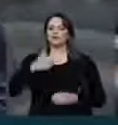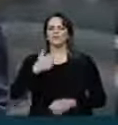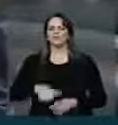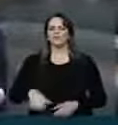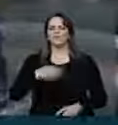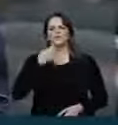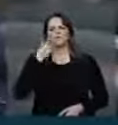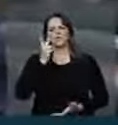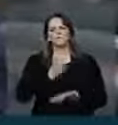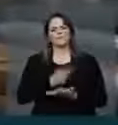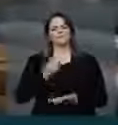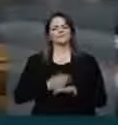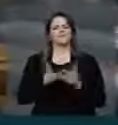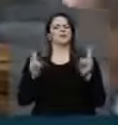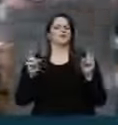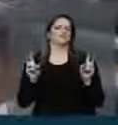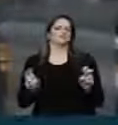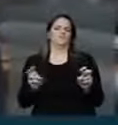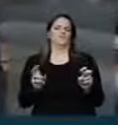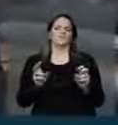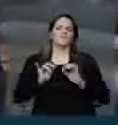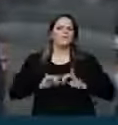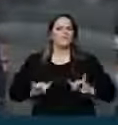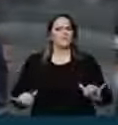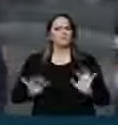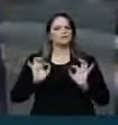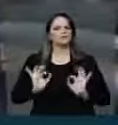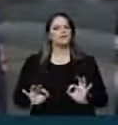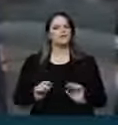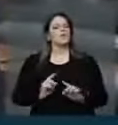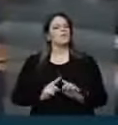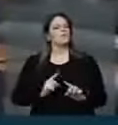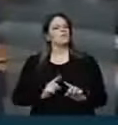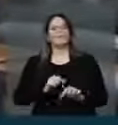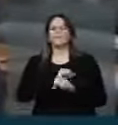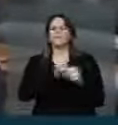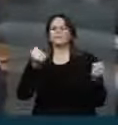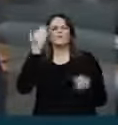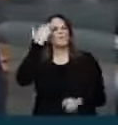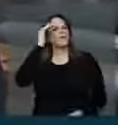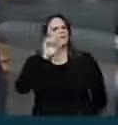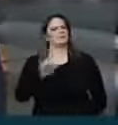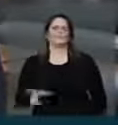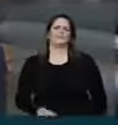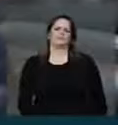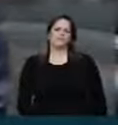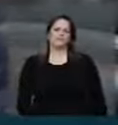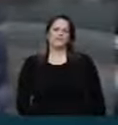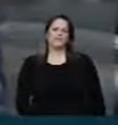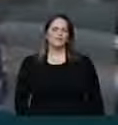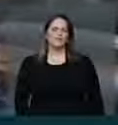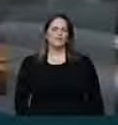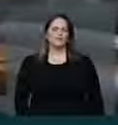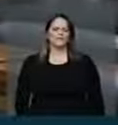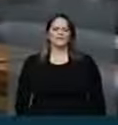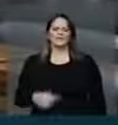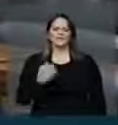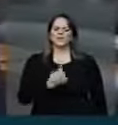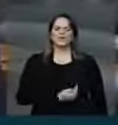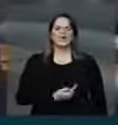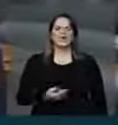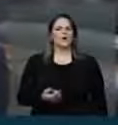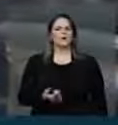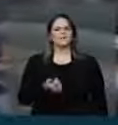porque não é possível, não se entende isso. Poxa, afinal de contas, nós ainda não viramos esse